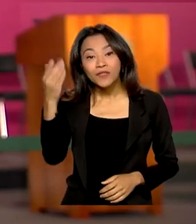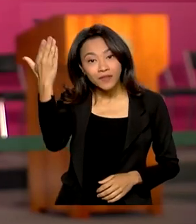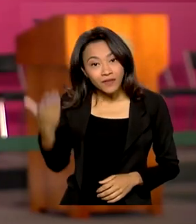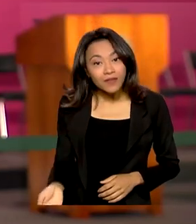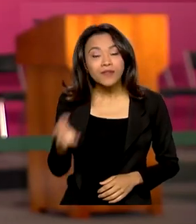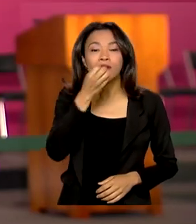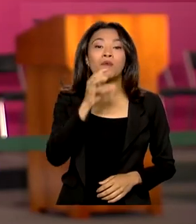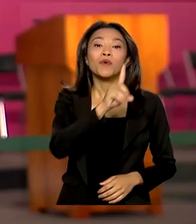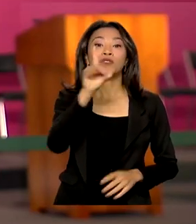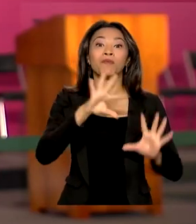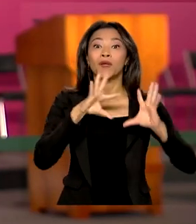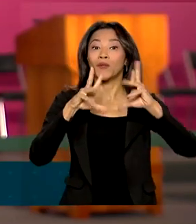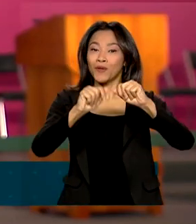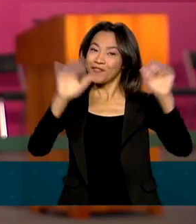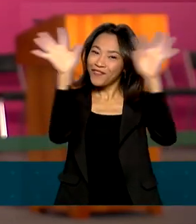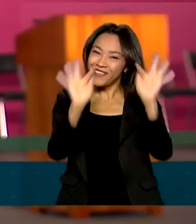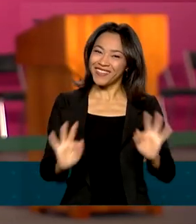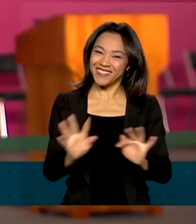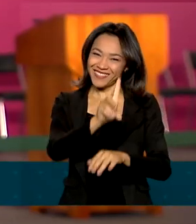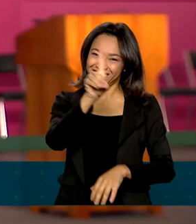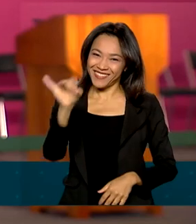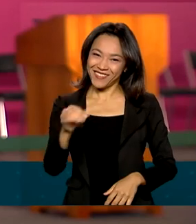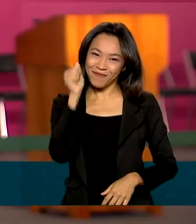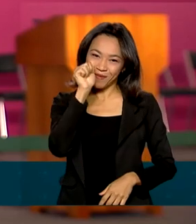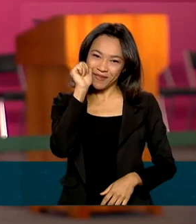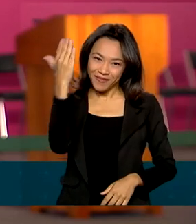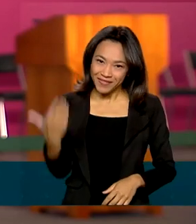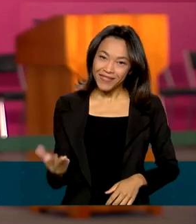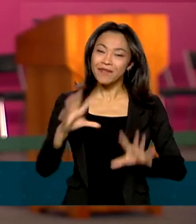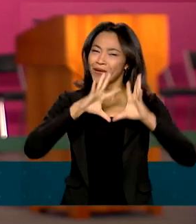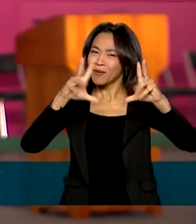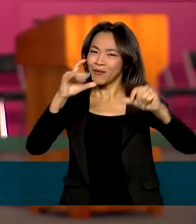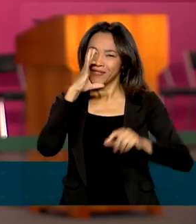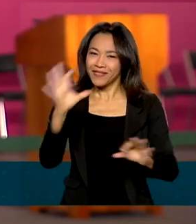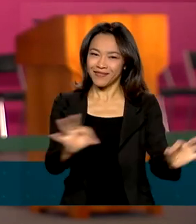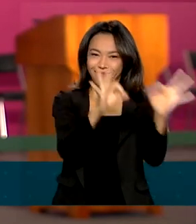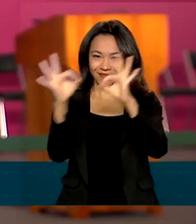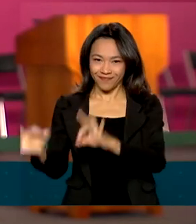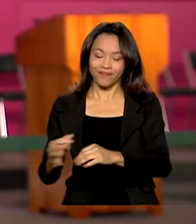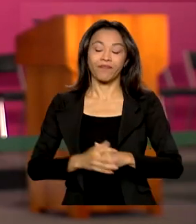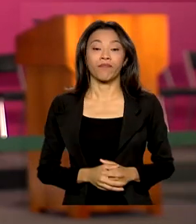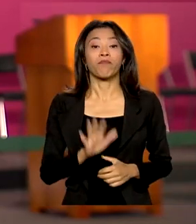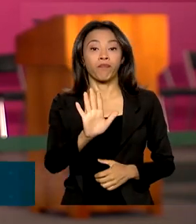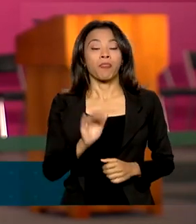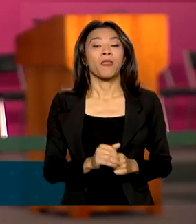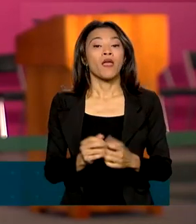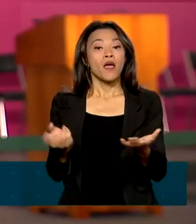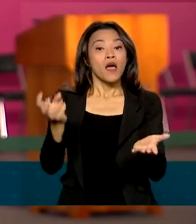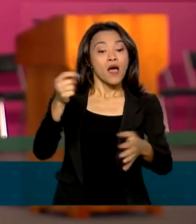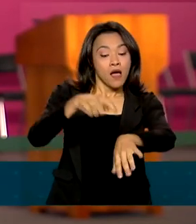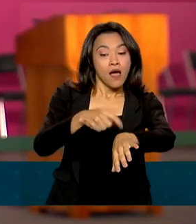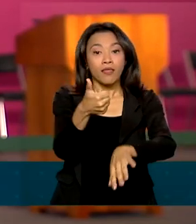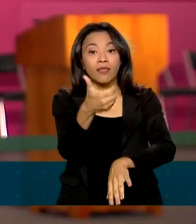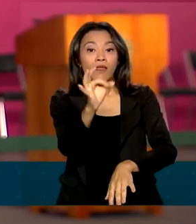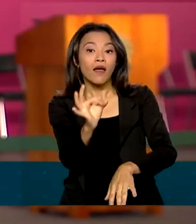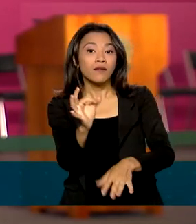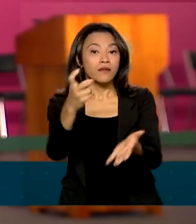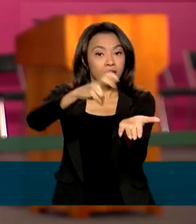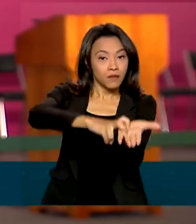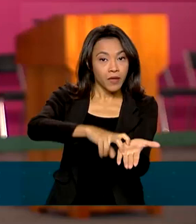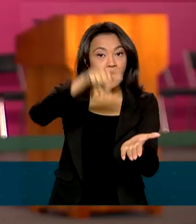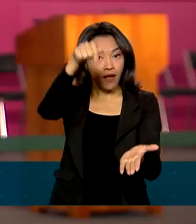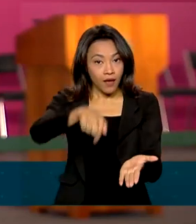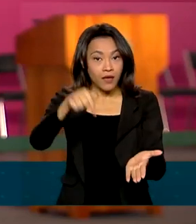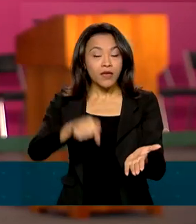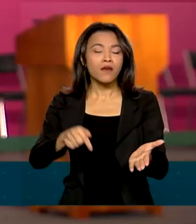pra todos. Feliz Dia das Mulheres pra você e pra todas as mulheres que nos assistem. Olha só, às 10 da manhã, o governo federal lança aqui no